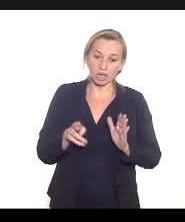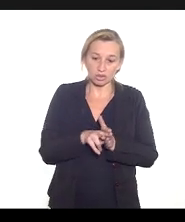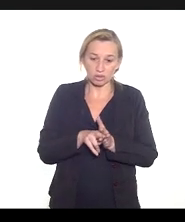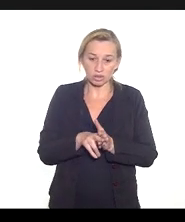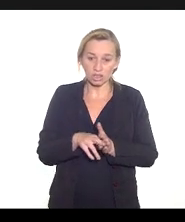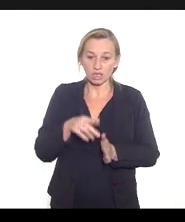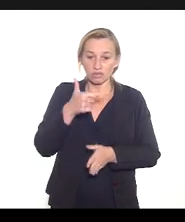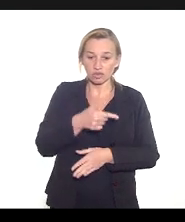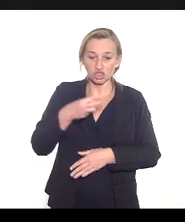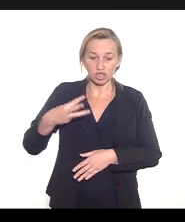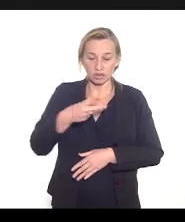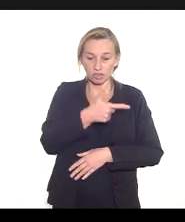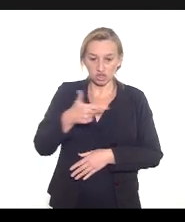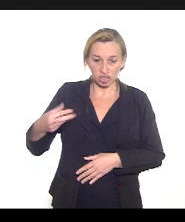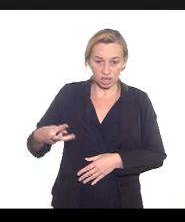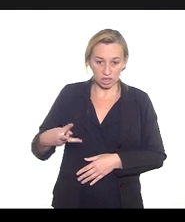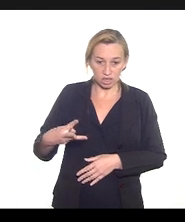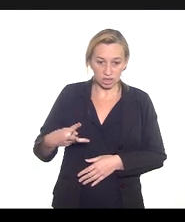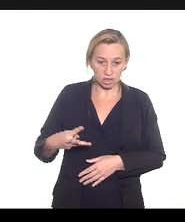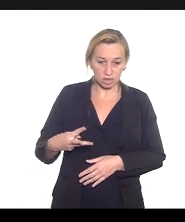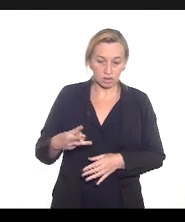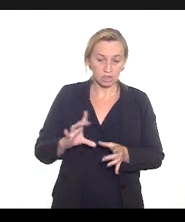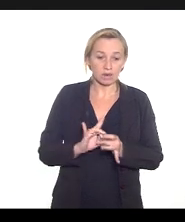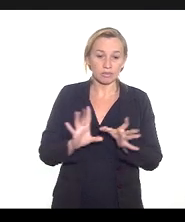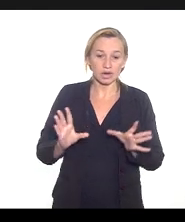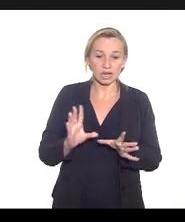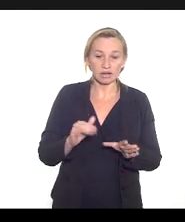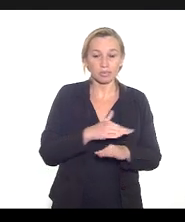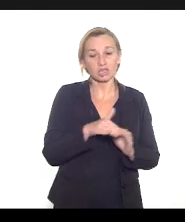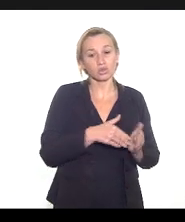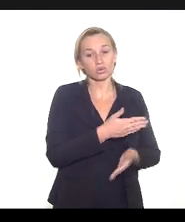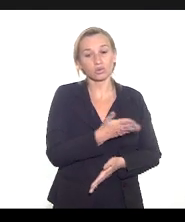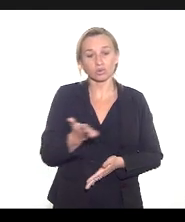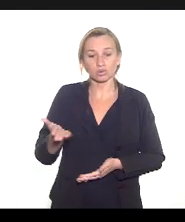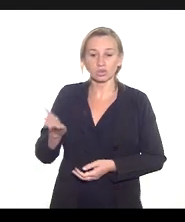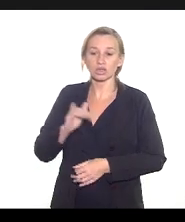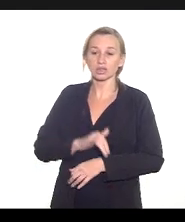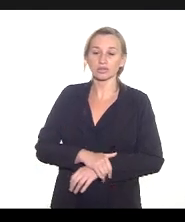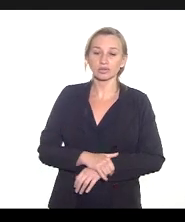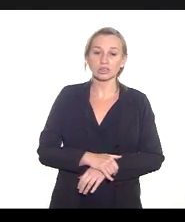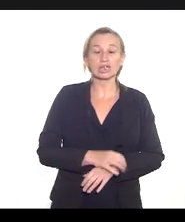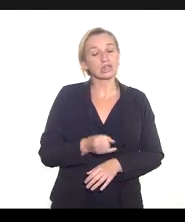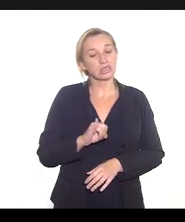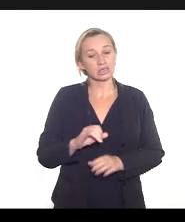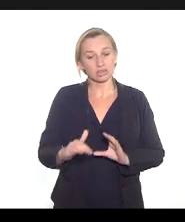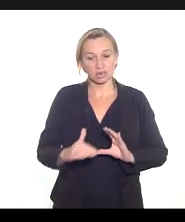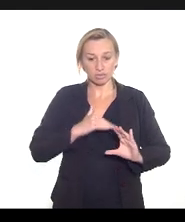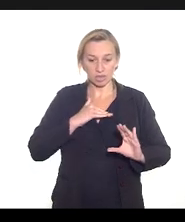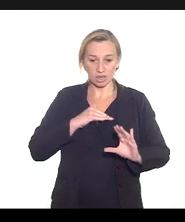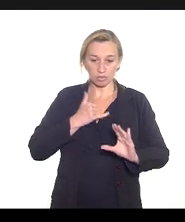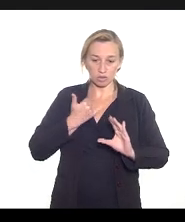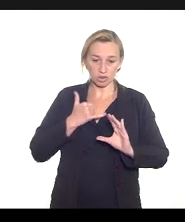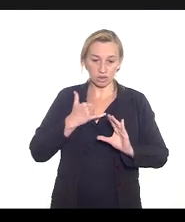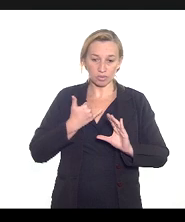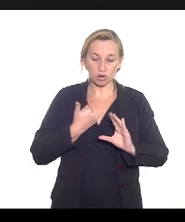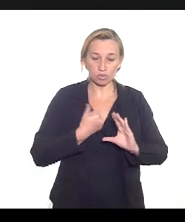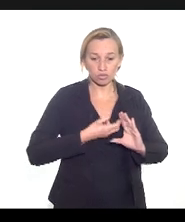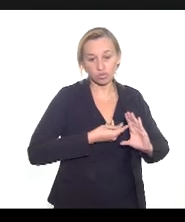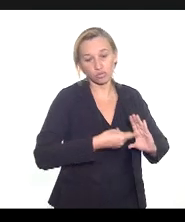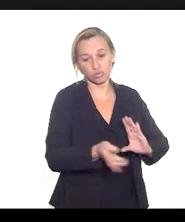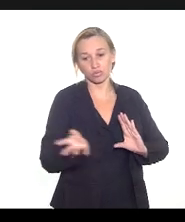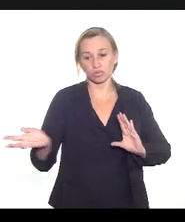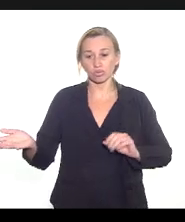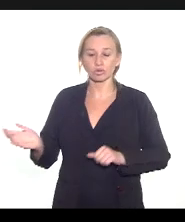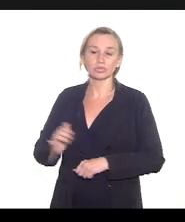23-23 que aí fica disponível para todos os participantes se não encaminhar para o meu zap que eu repasso